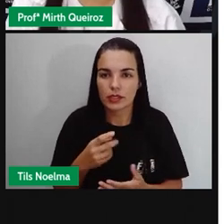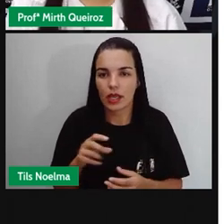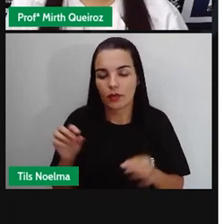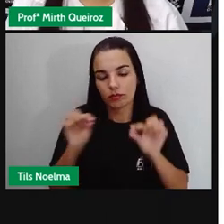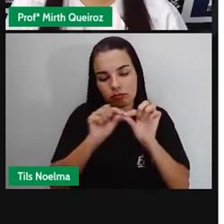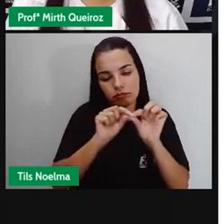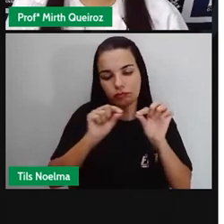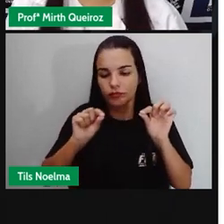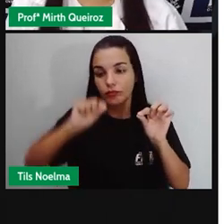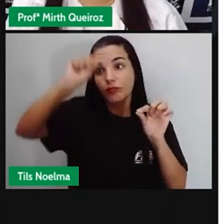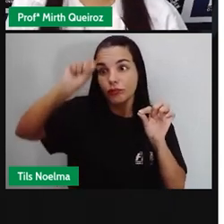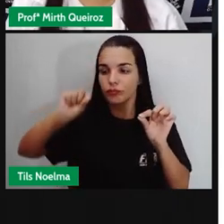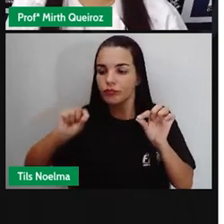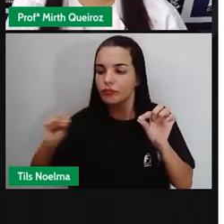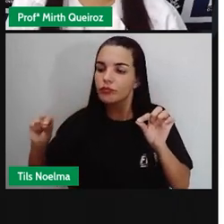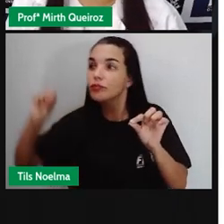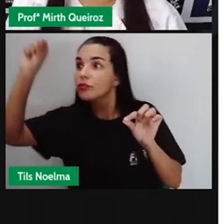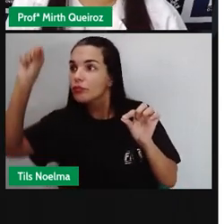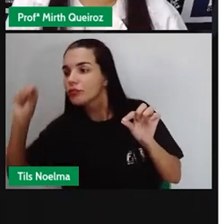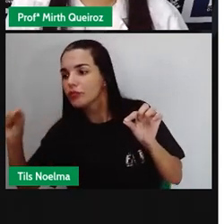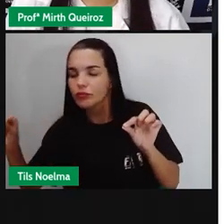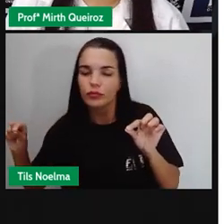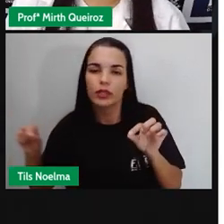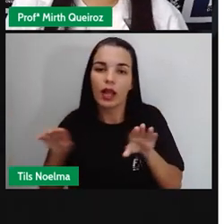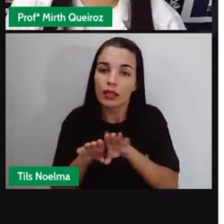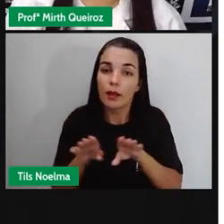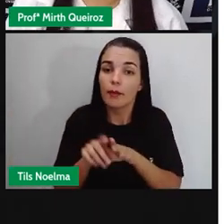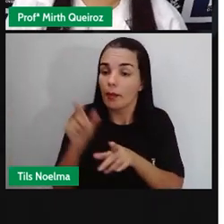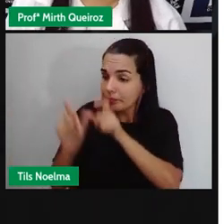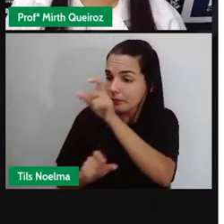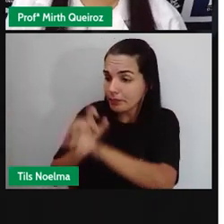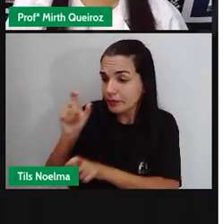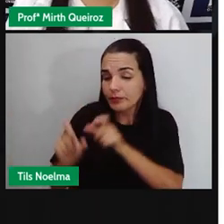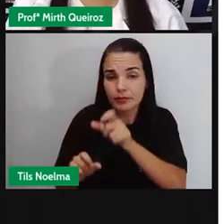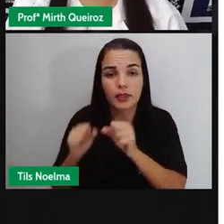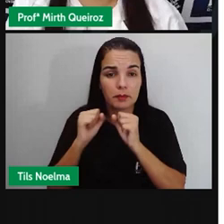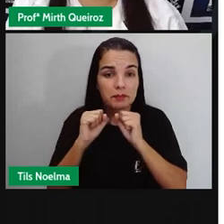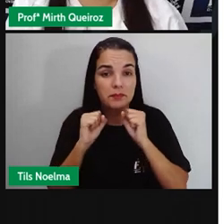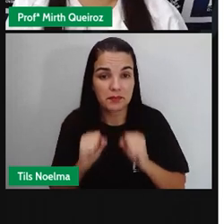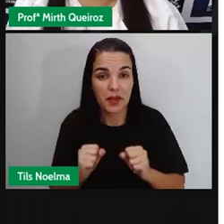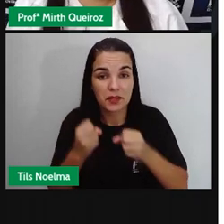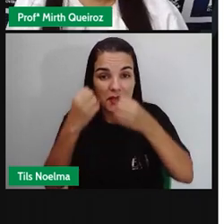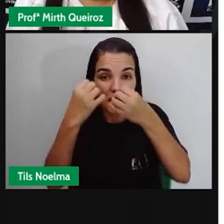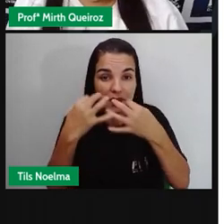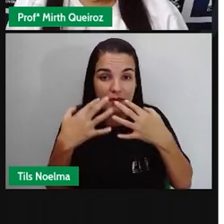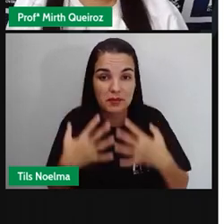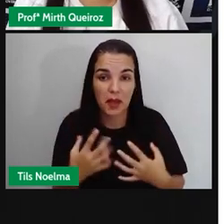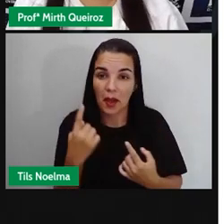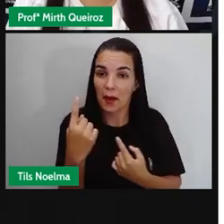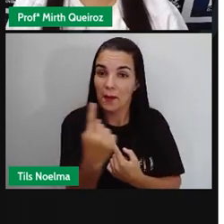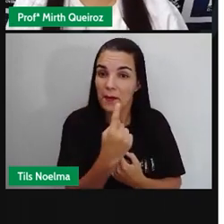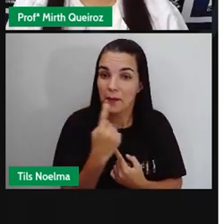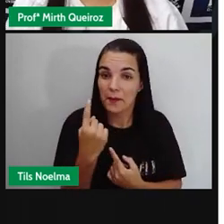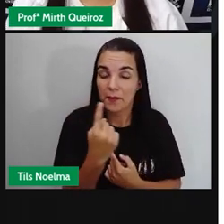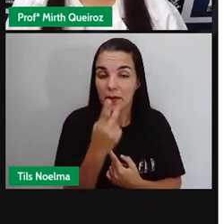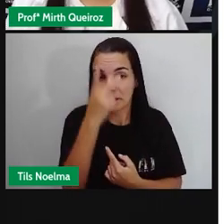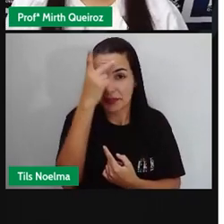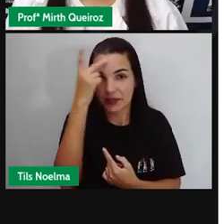linear, com a participação de personagens, cuja ação aí vai ser contada por um narrador.